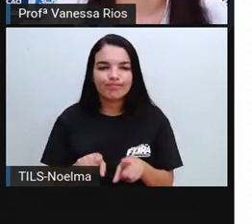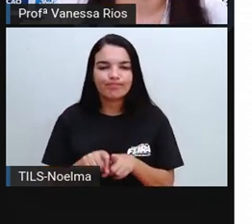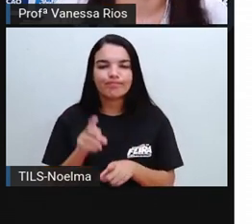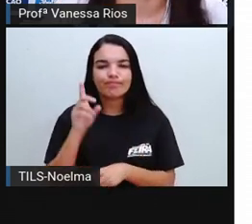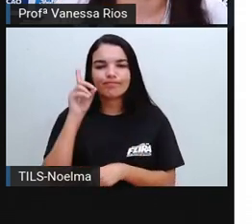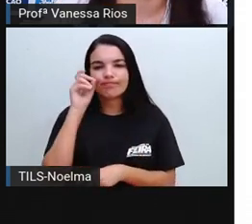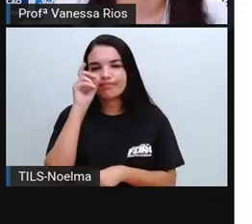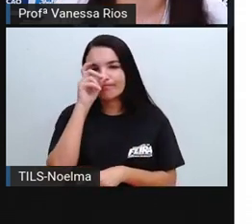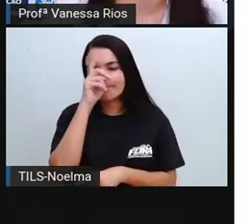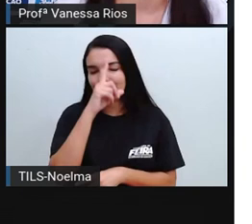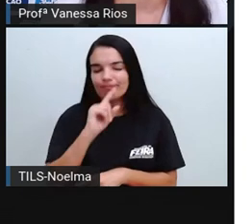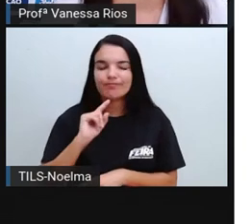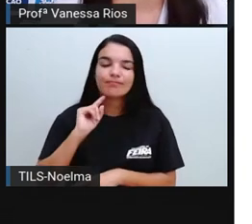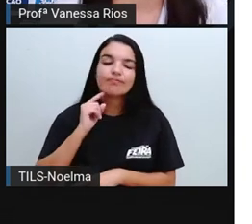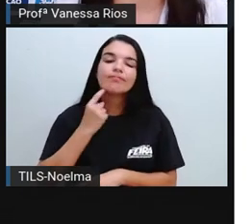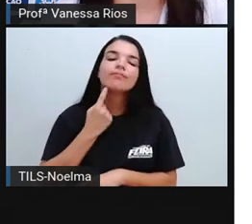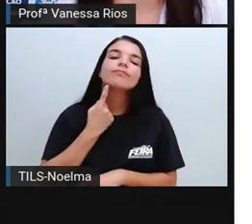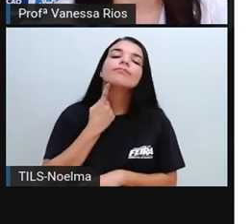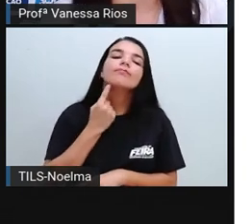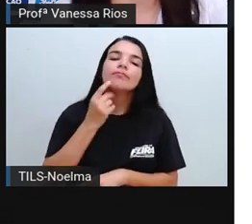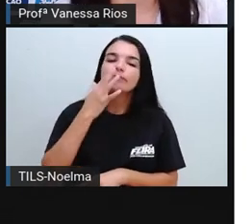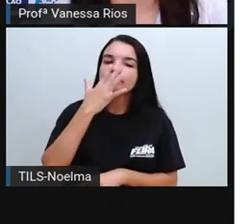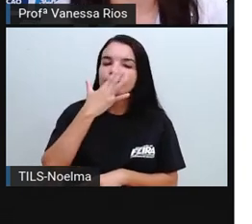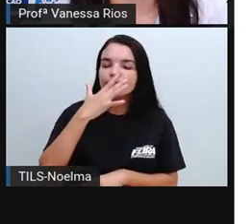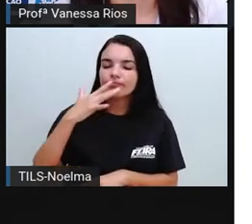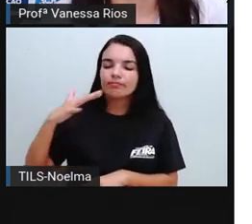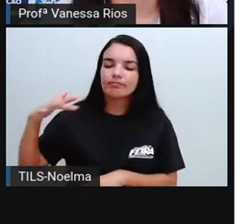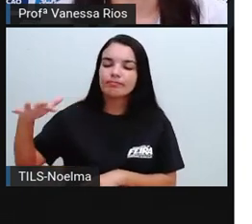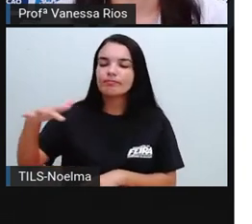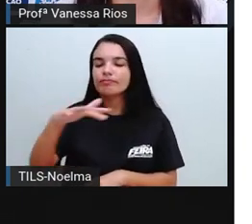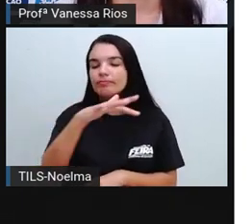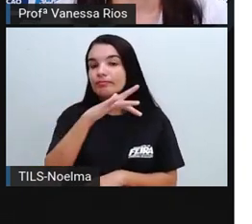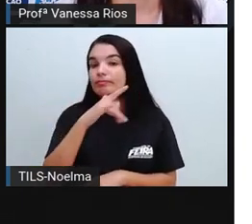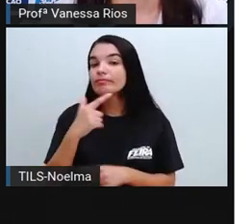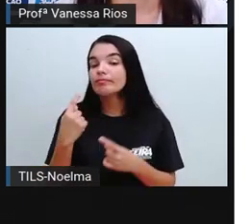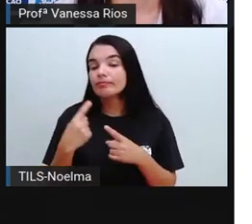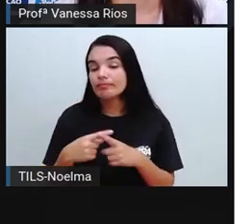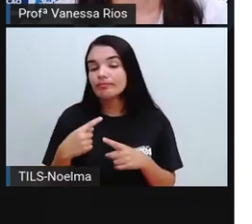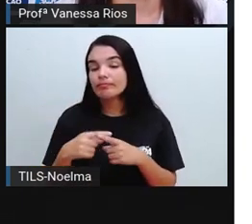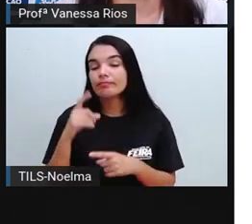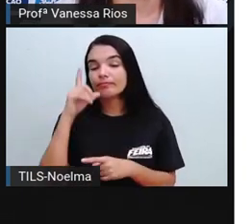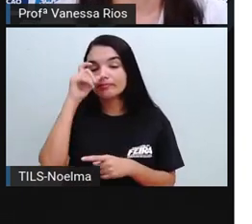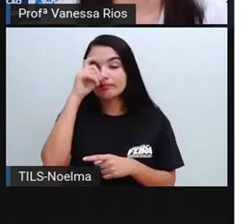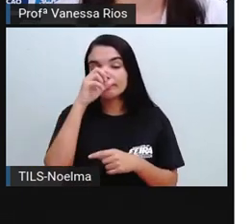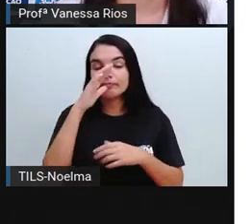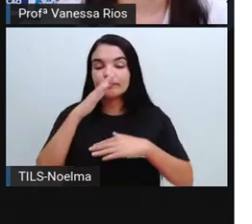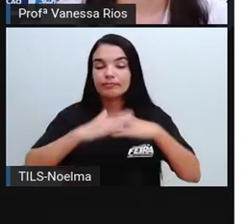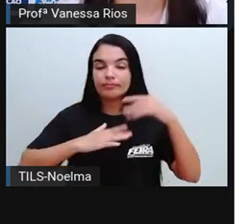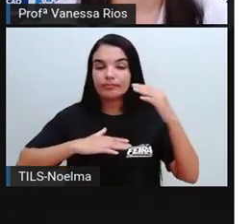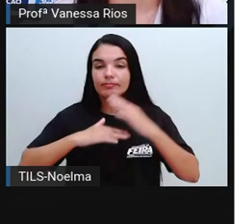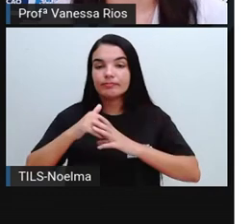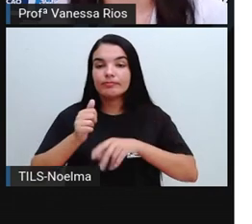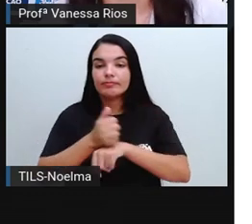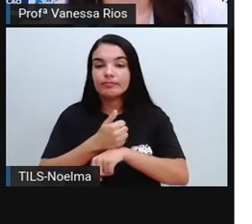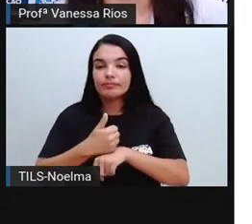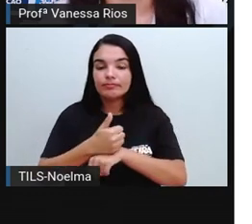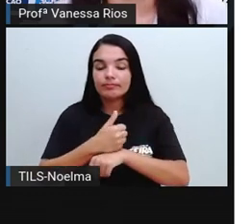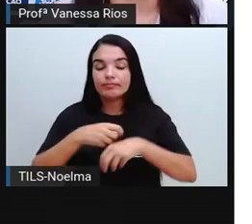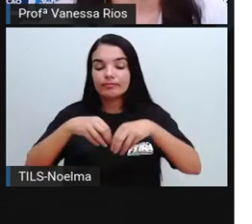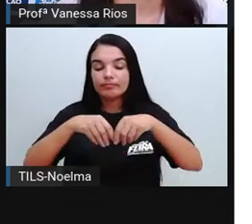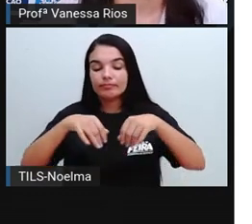poluição dentro de todas as atividades que o agronegócio, que a agricultura, que a